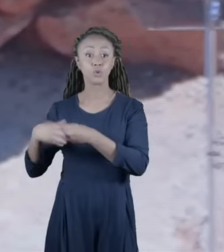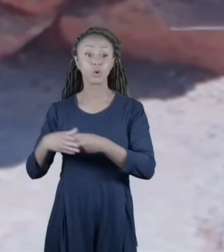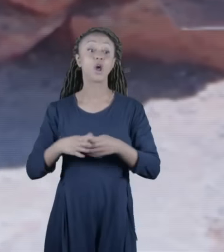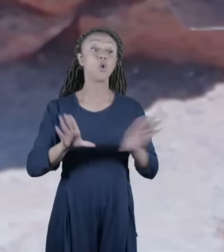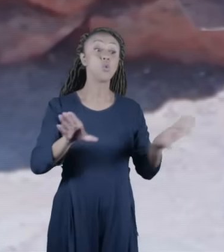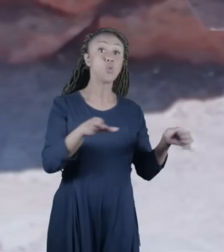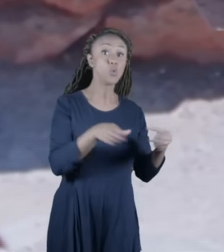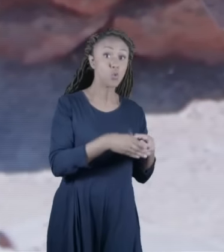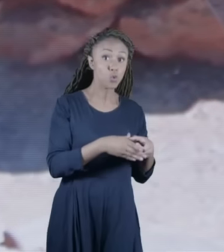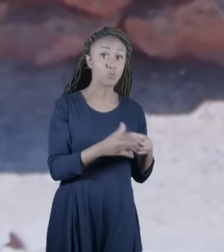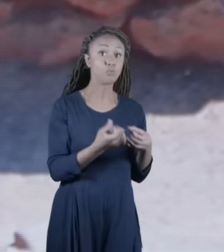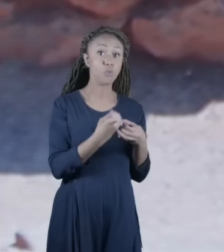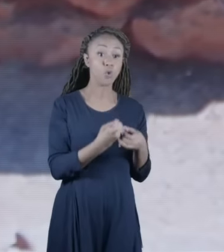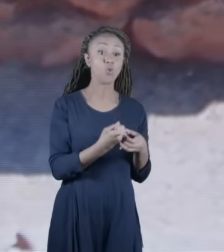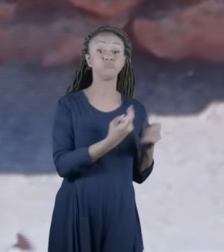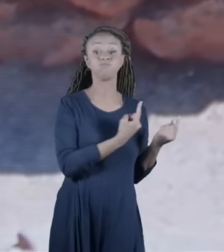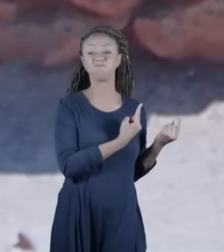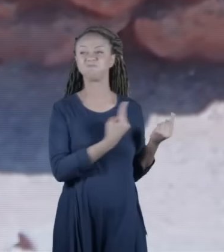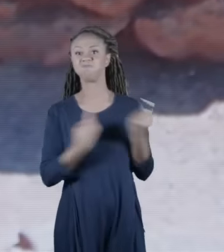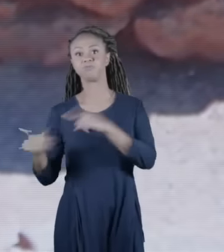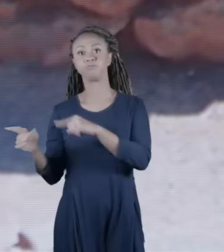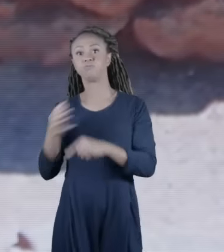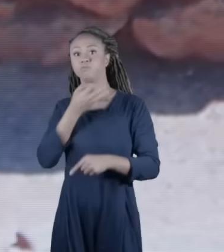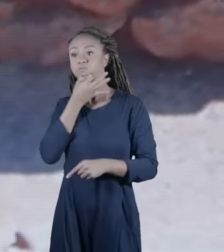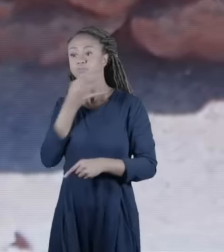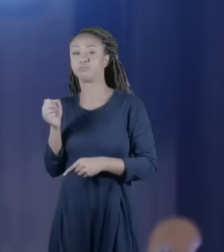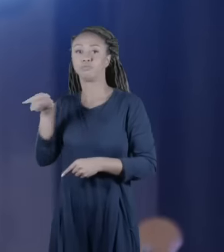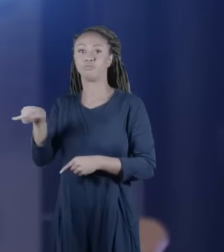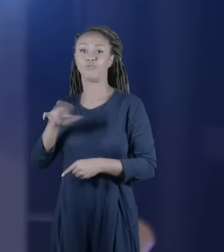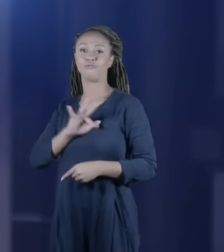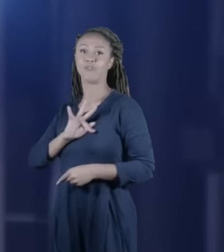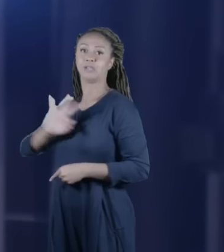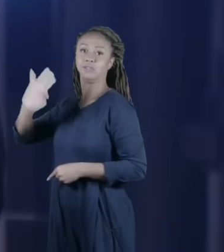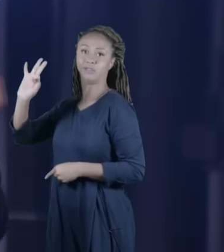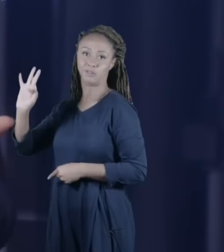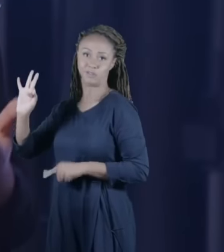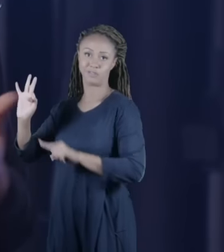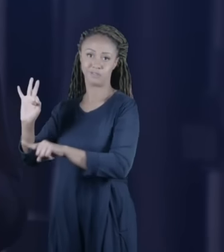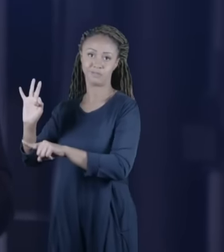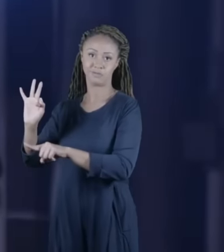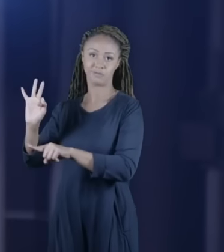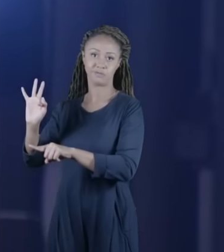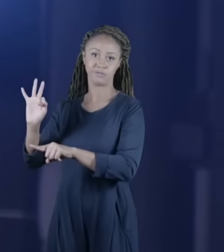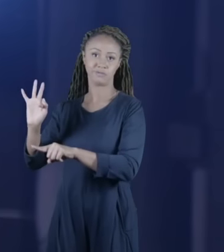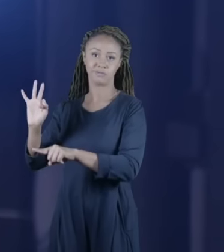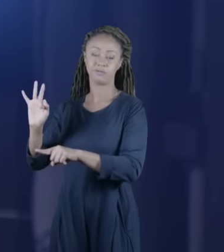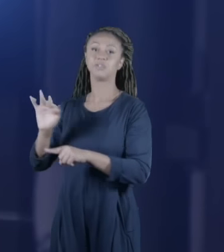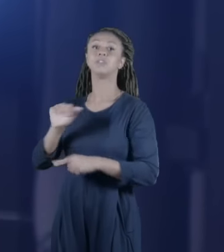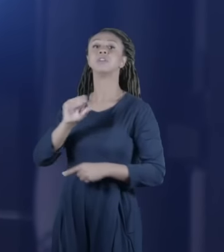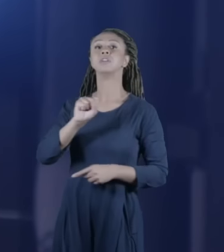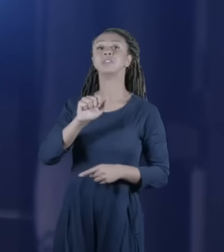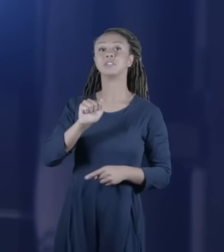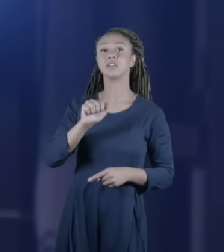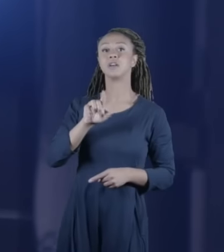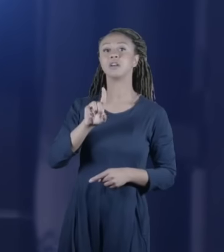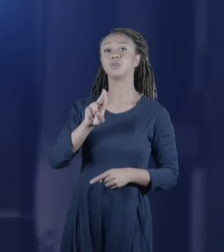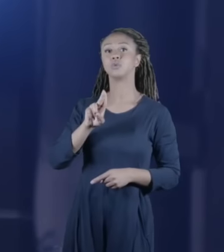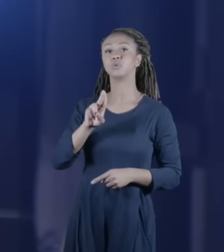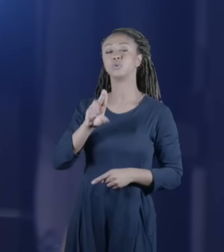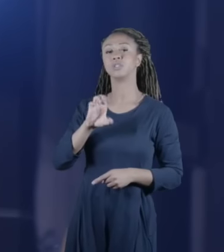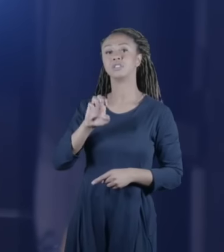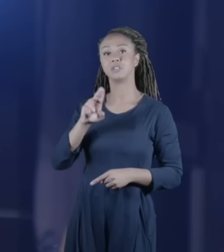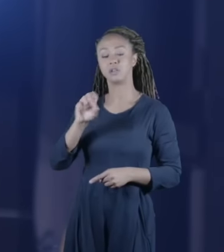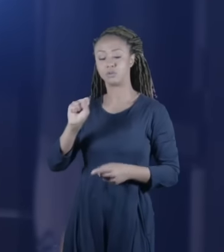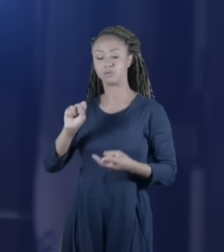todo mundo os três principais grupos chamavam os fariseus os saduceus e o terceiro